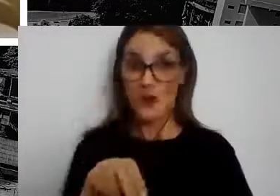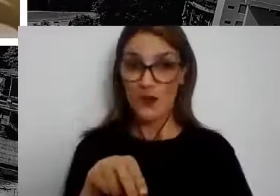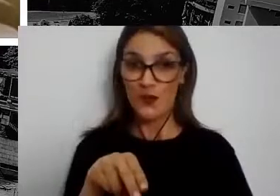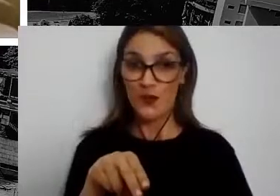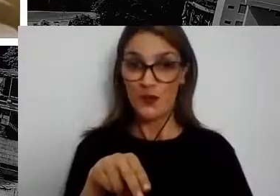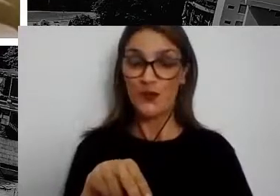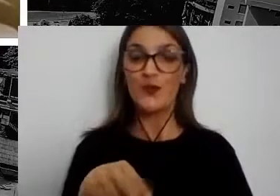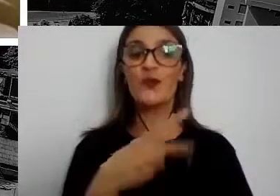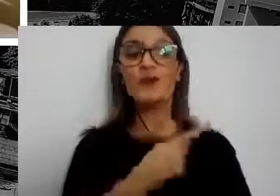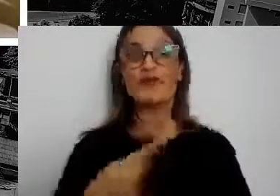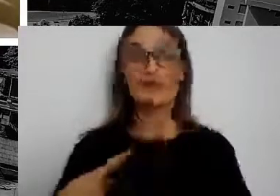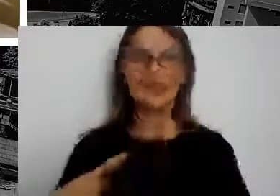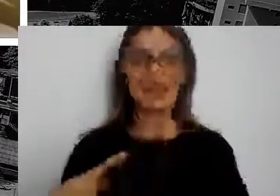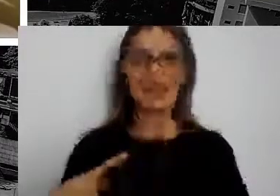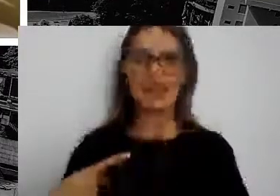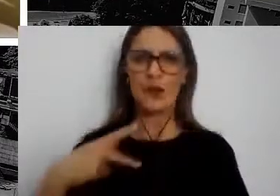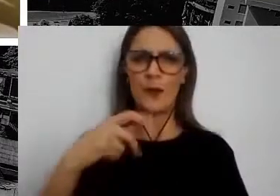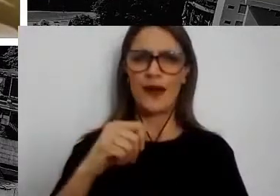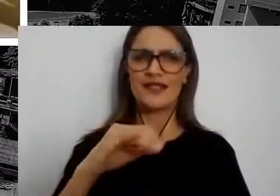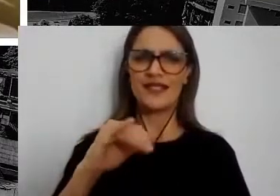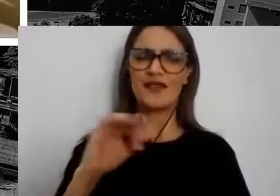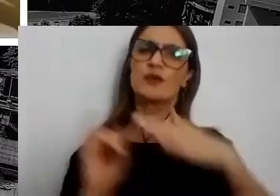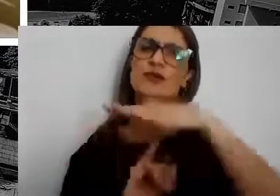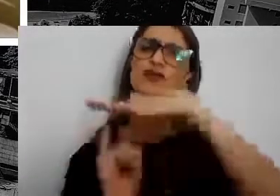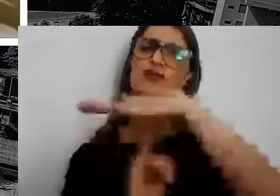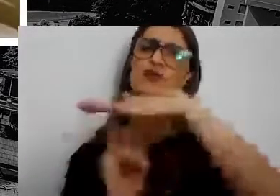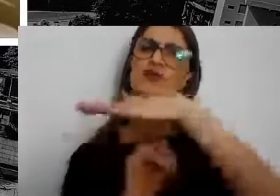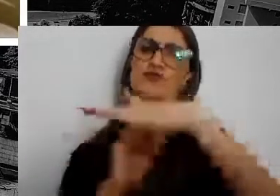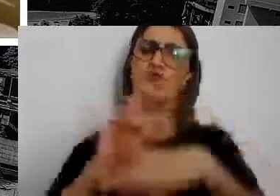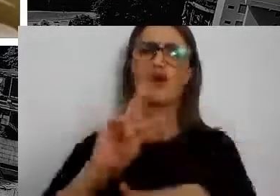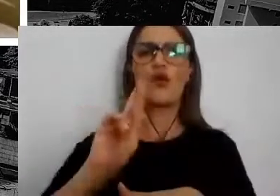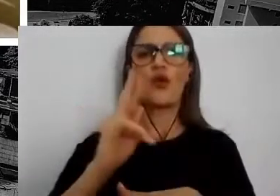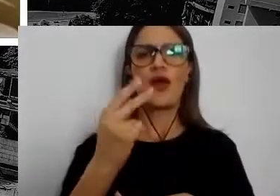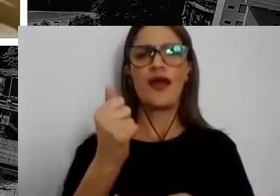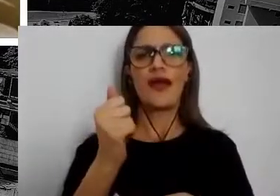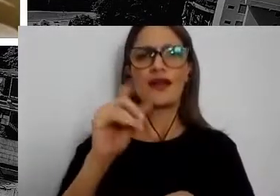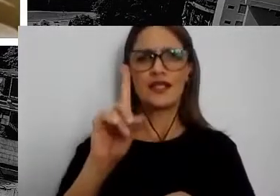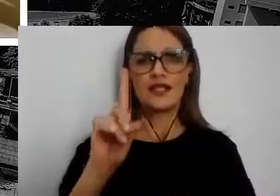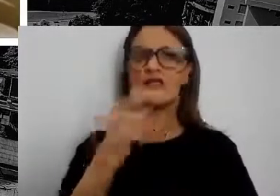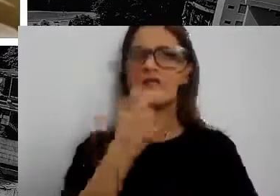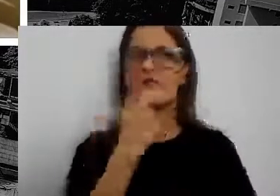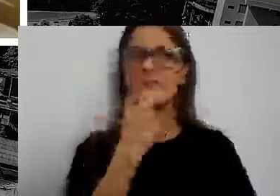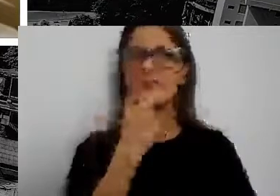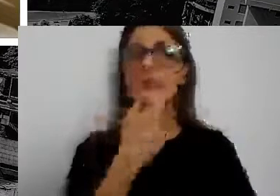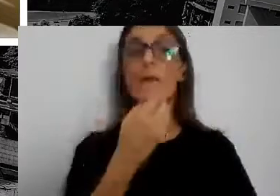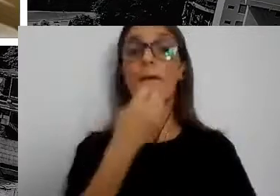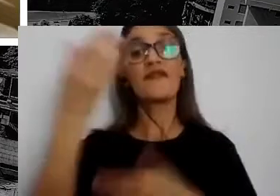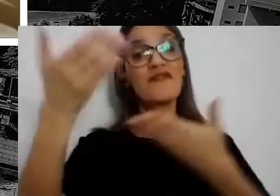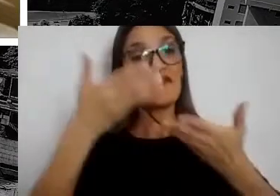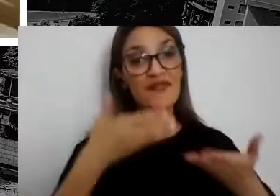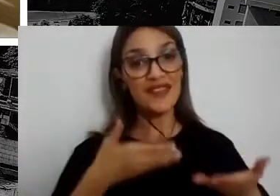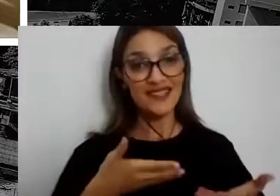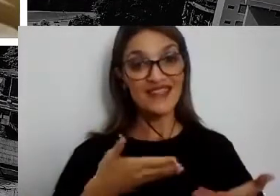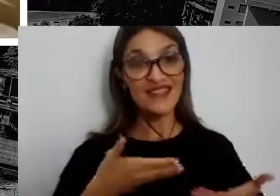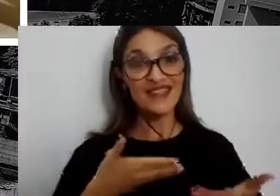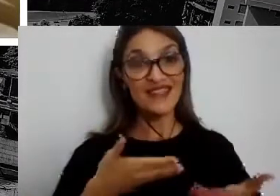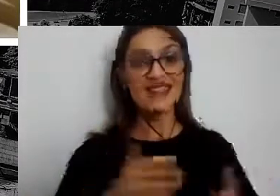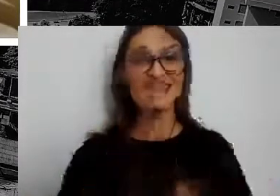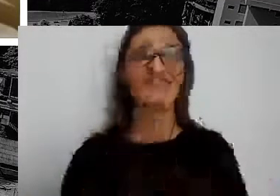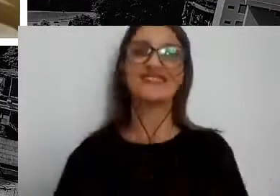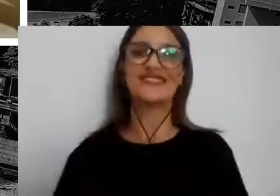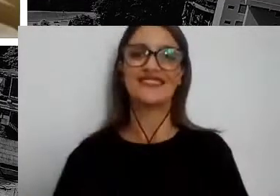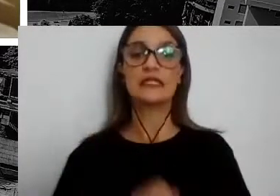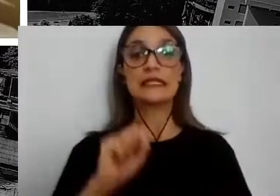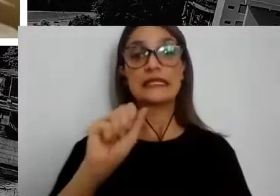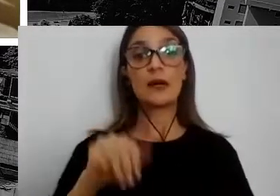Presidente do Pacific Institute e Head do DCO Water Mandate. Bem-vindo. Very welcome, Jason. Samuel